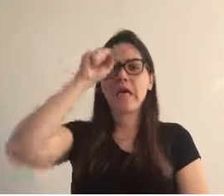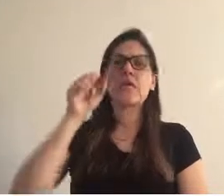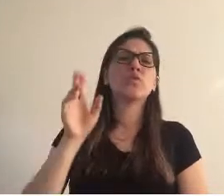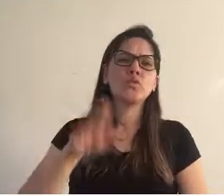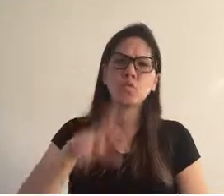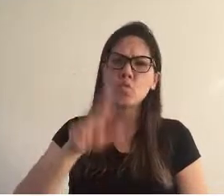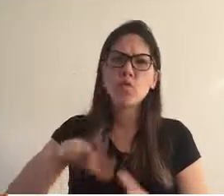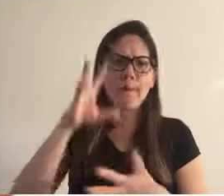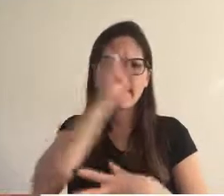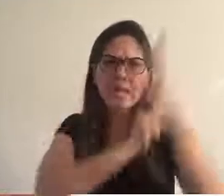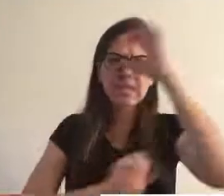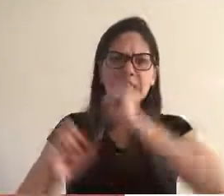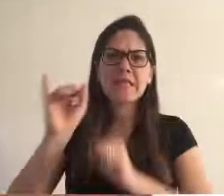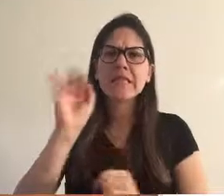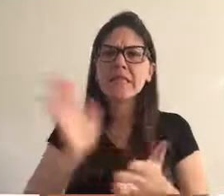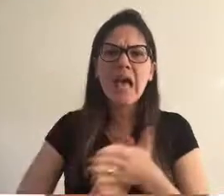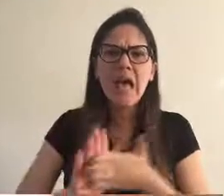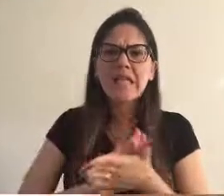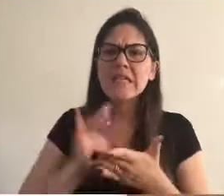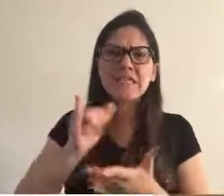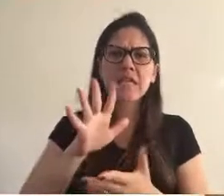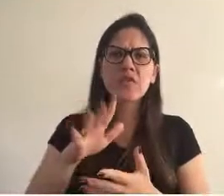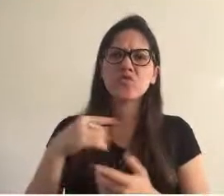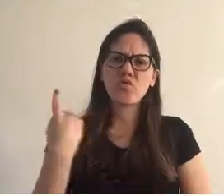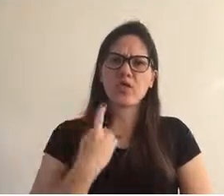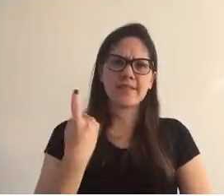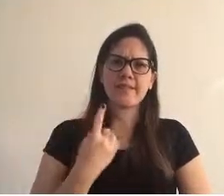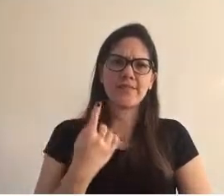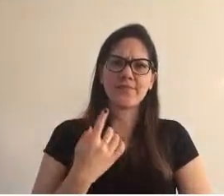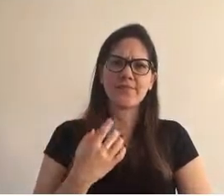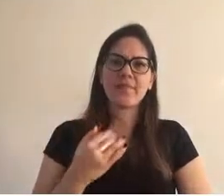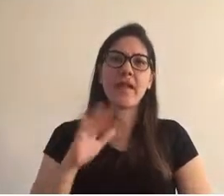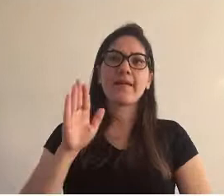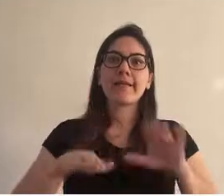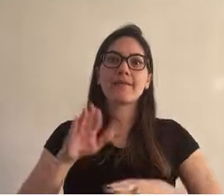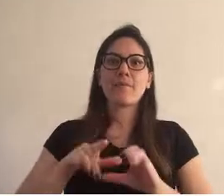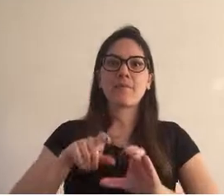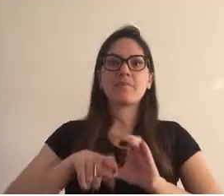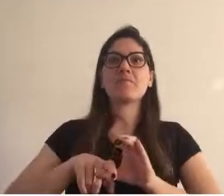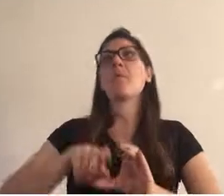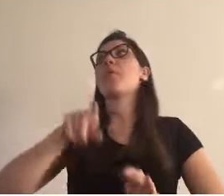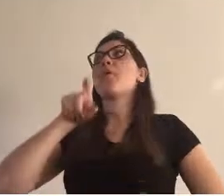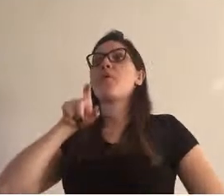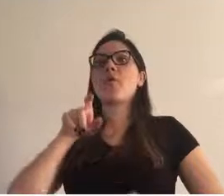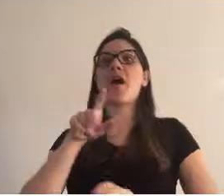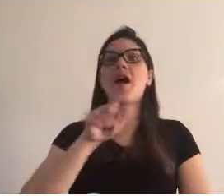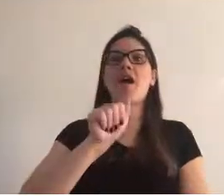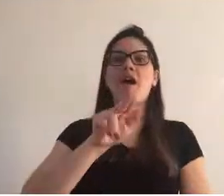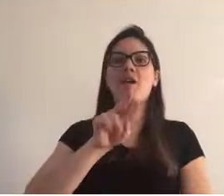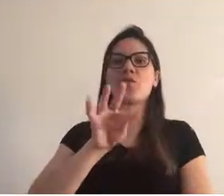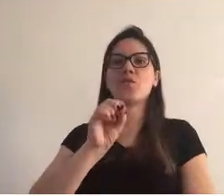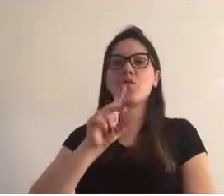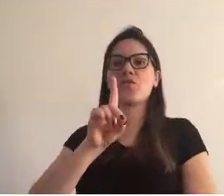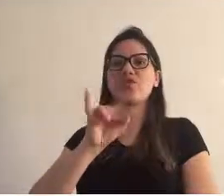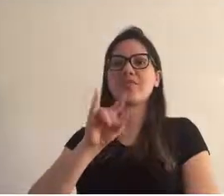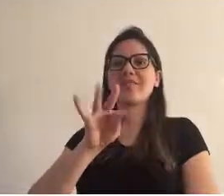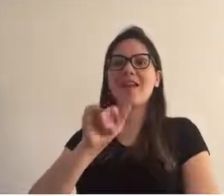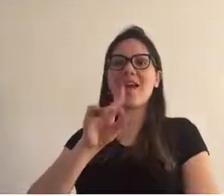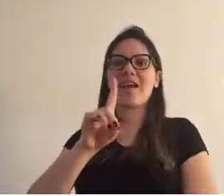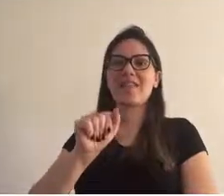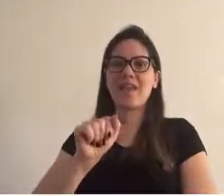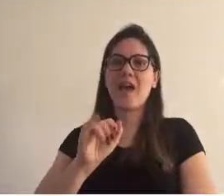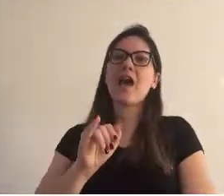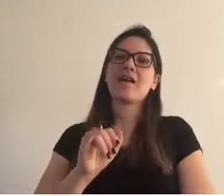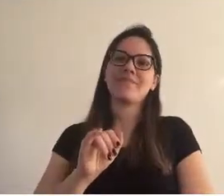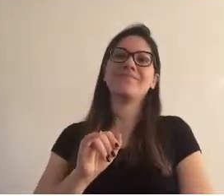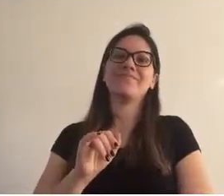aprendo. Ninguém aprende coisa alguma se não for autodidata, ou seja, professor de si mesmo. Aqui finalizamos a primeira parte